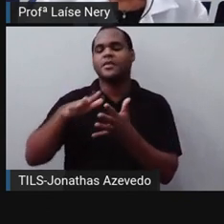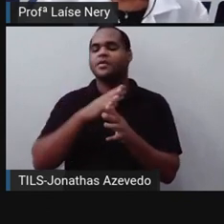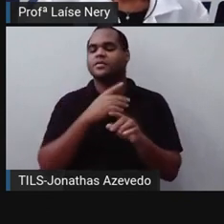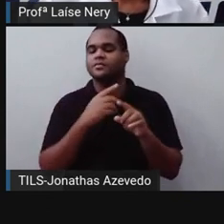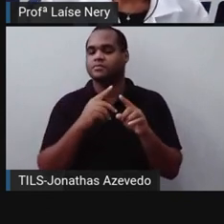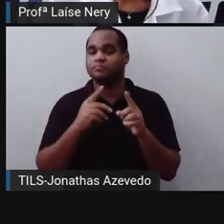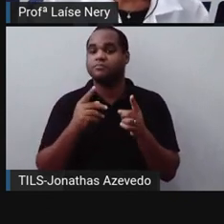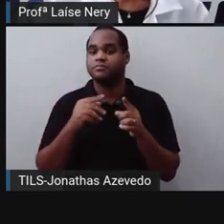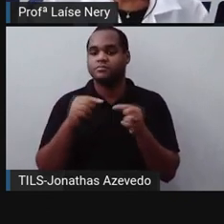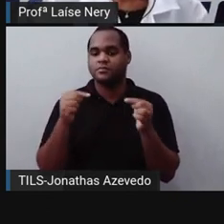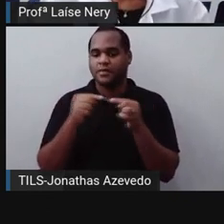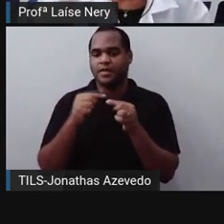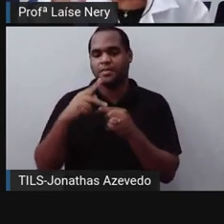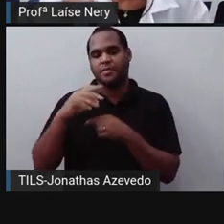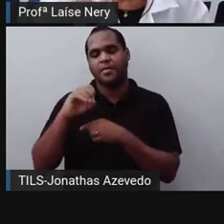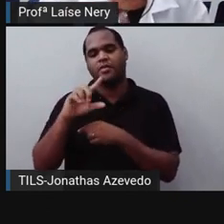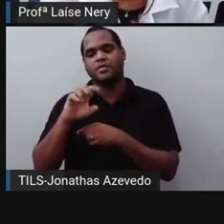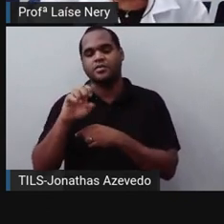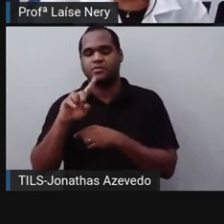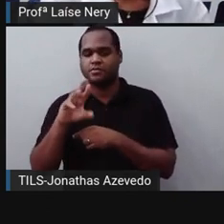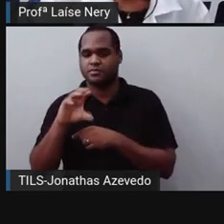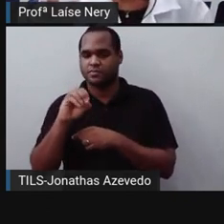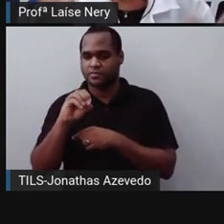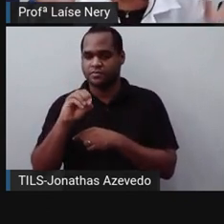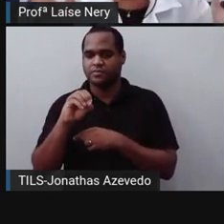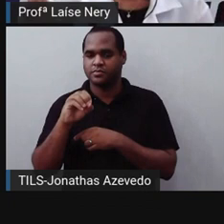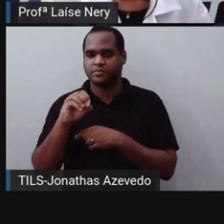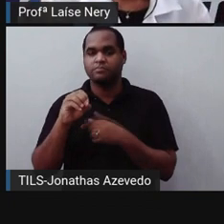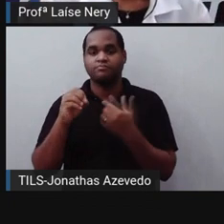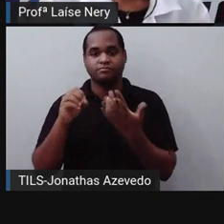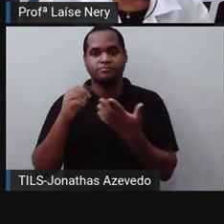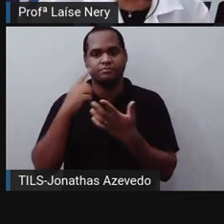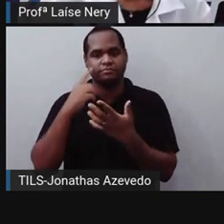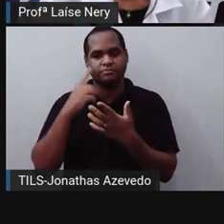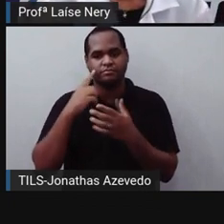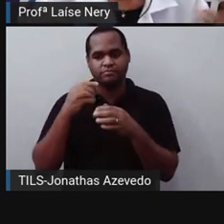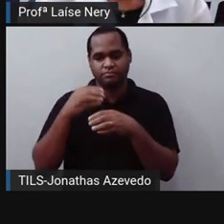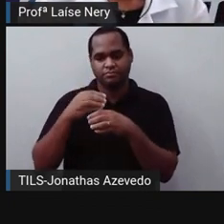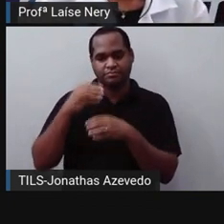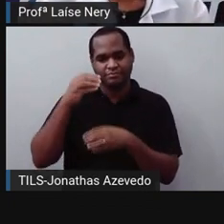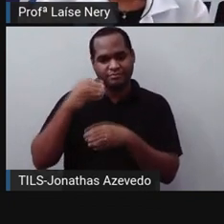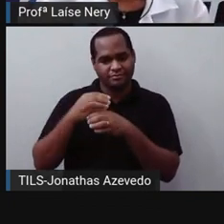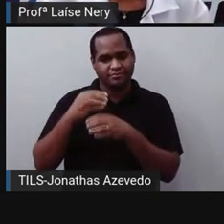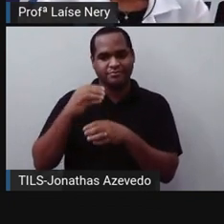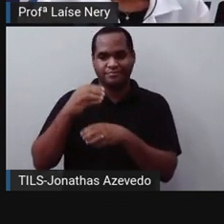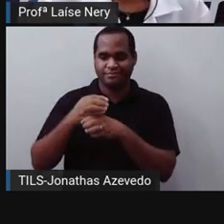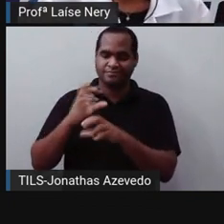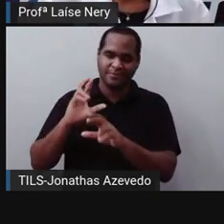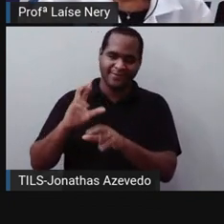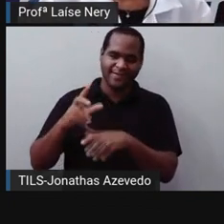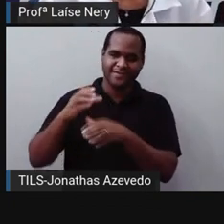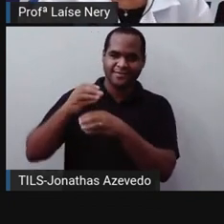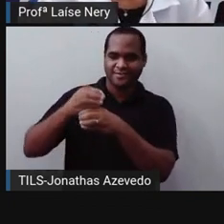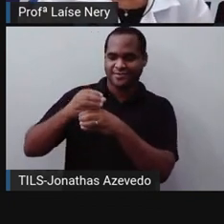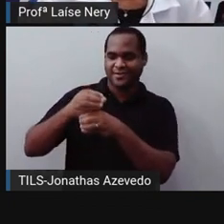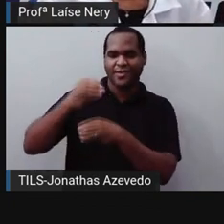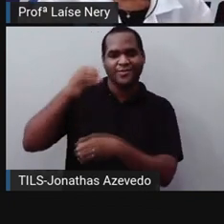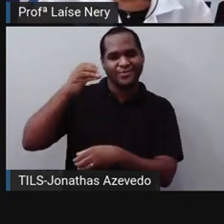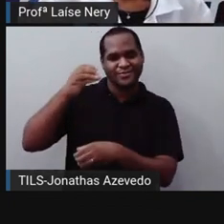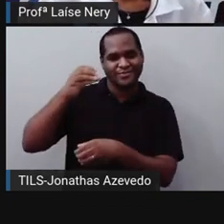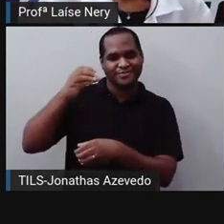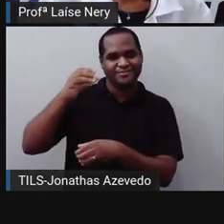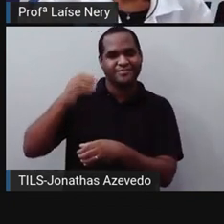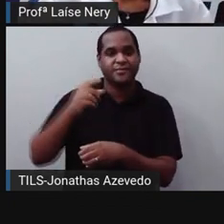poliedros. Eles têm as suas faces retas. E só esse daqui tem